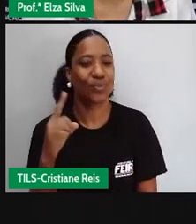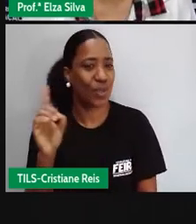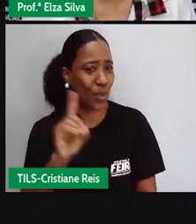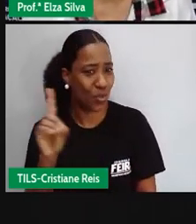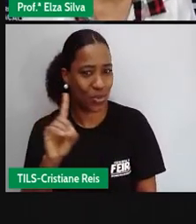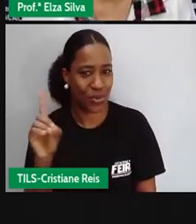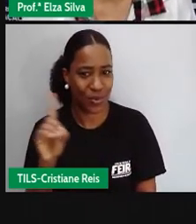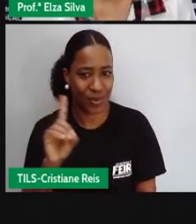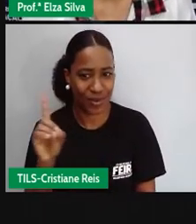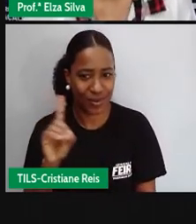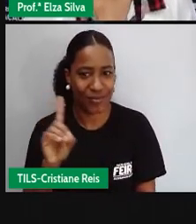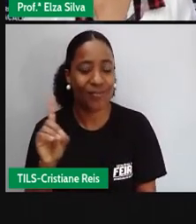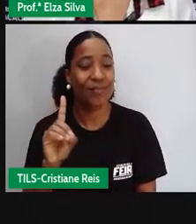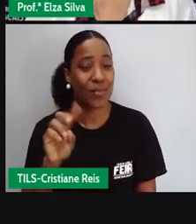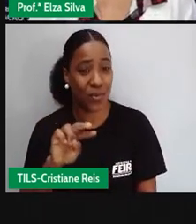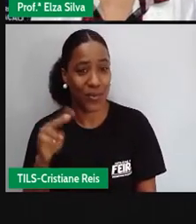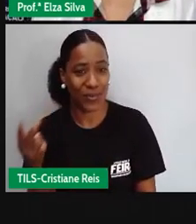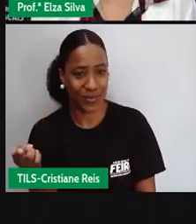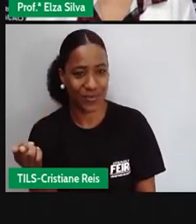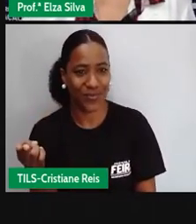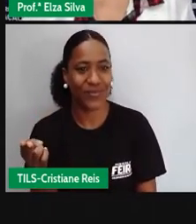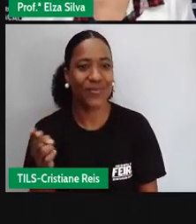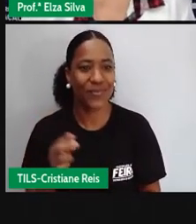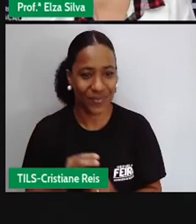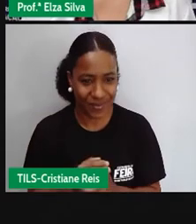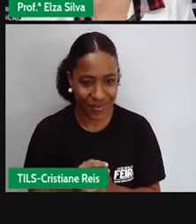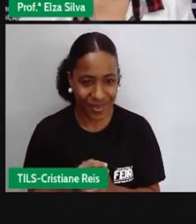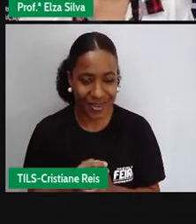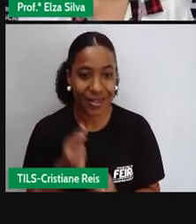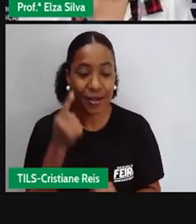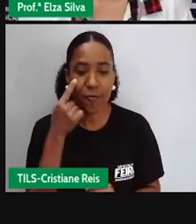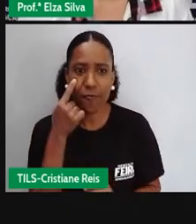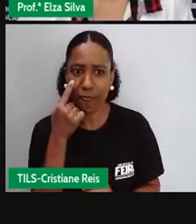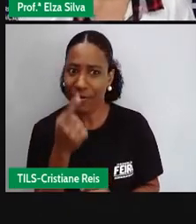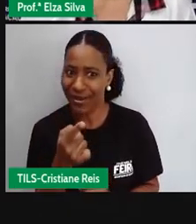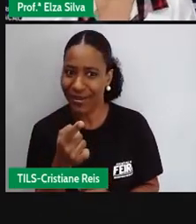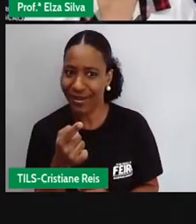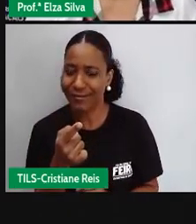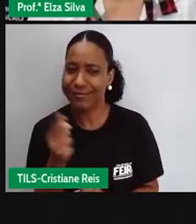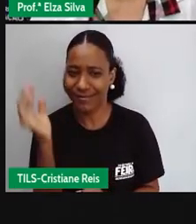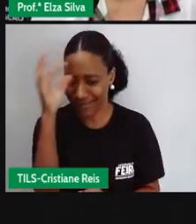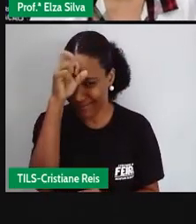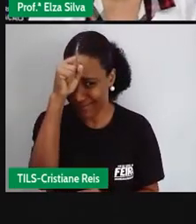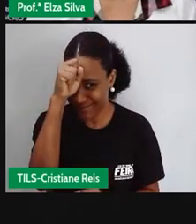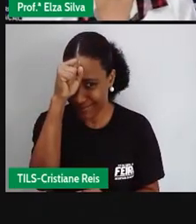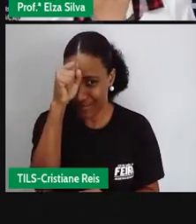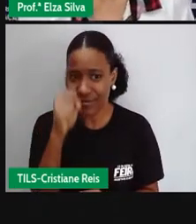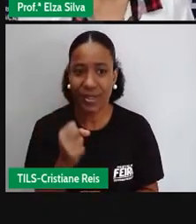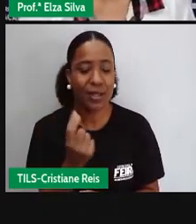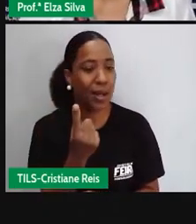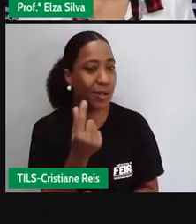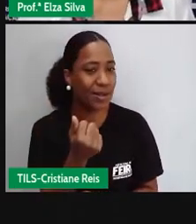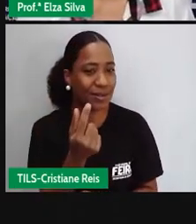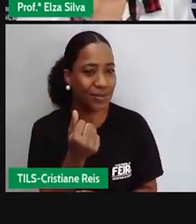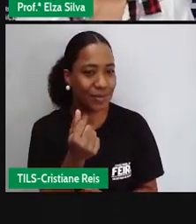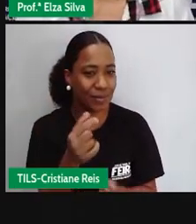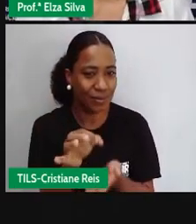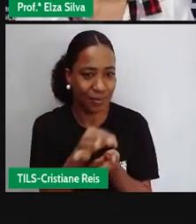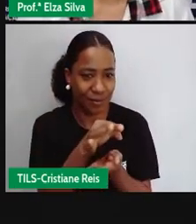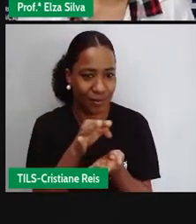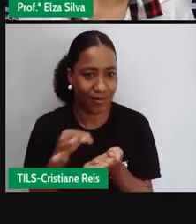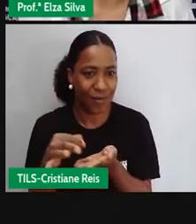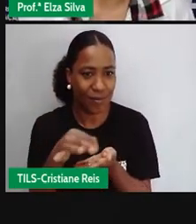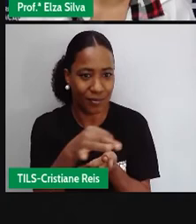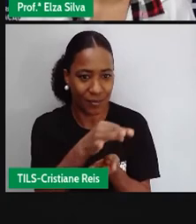dollar coin. Vale aí uma dica, uma curiosidade. As moedas de